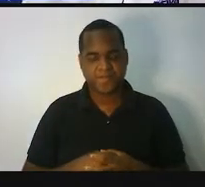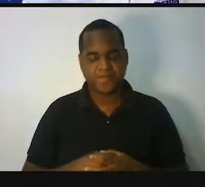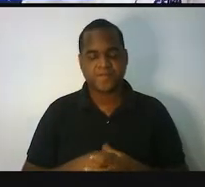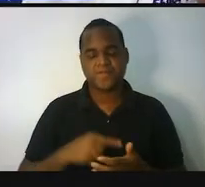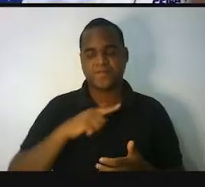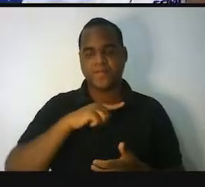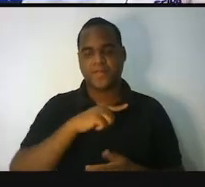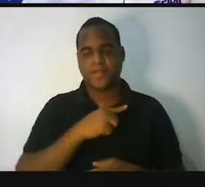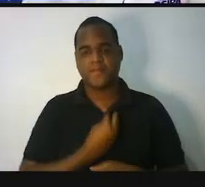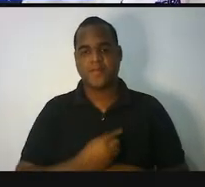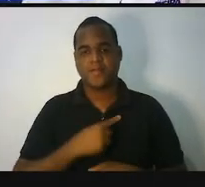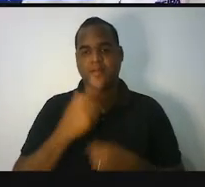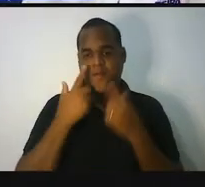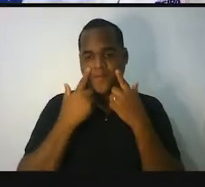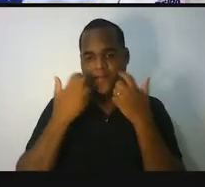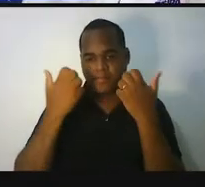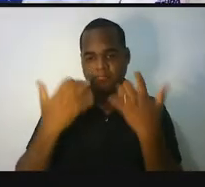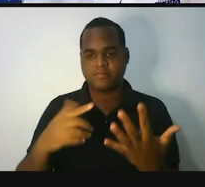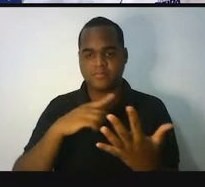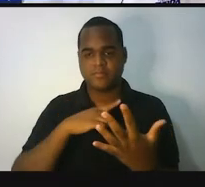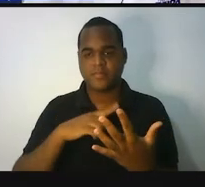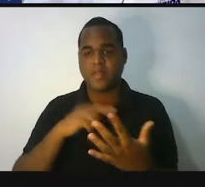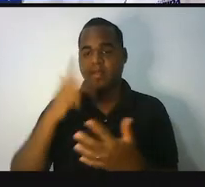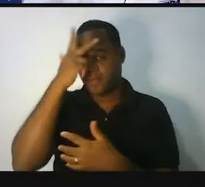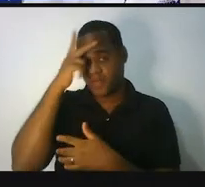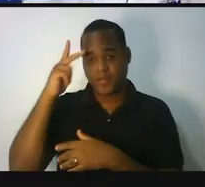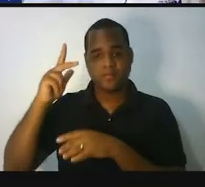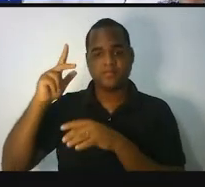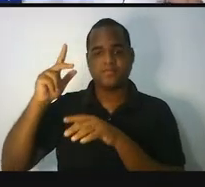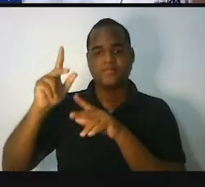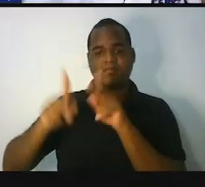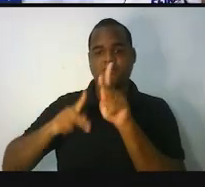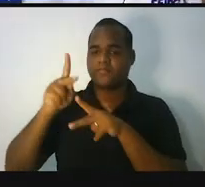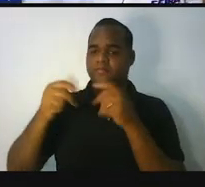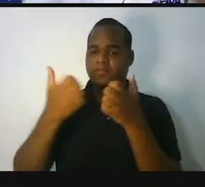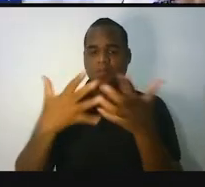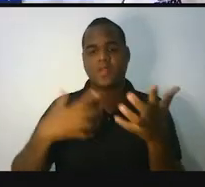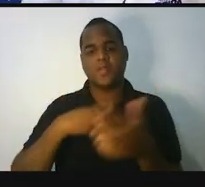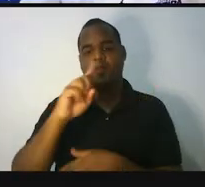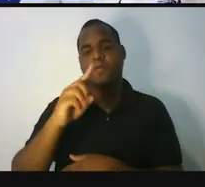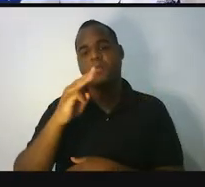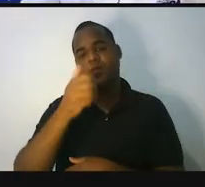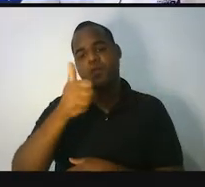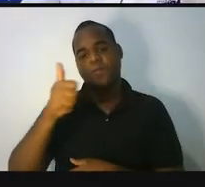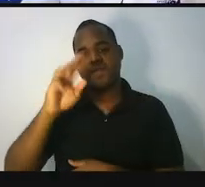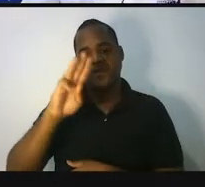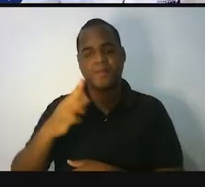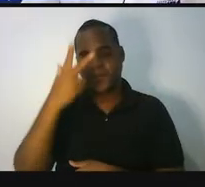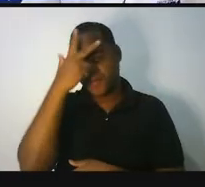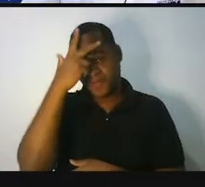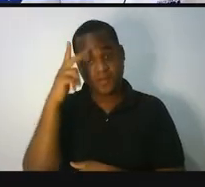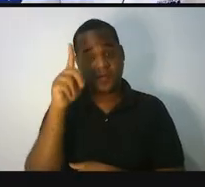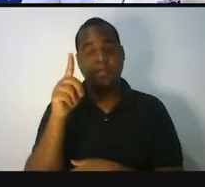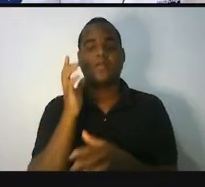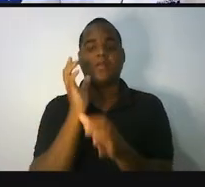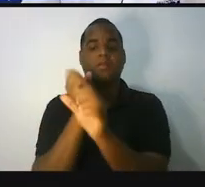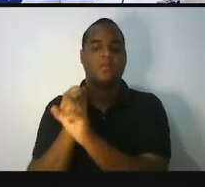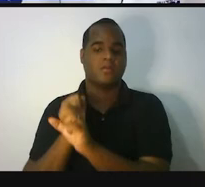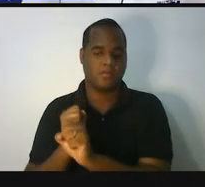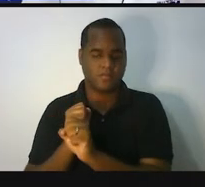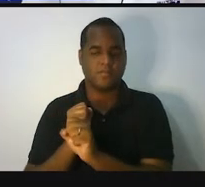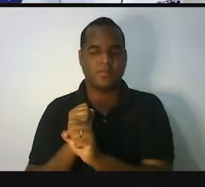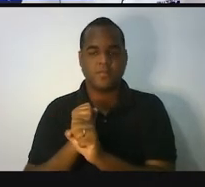Eu tenho, olha só, a gente já tem a população total. 1.111 milhões de pessoas. Dessa população,